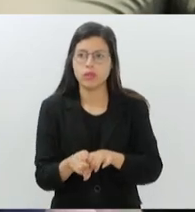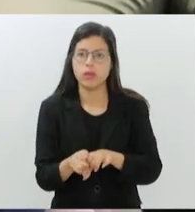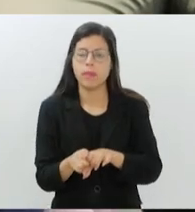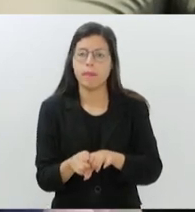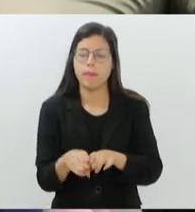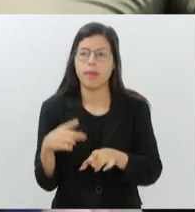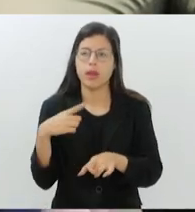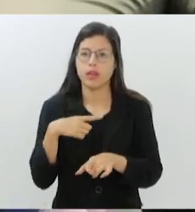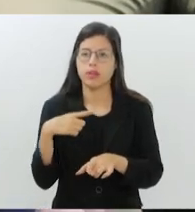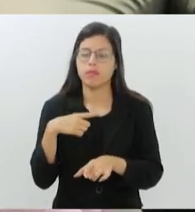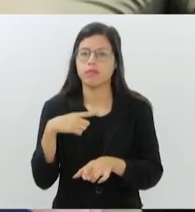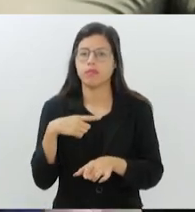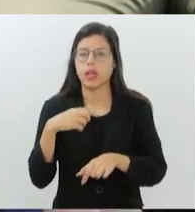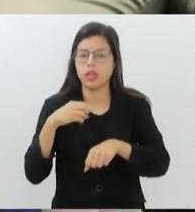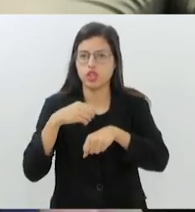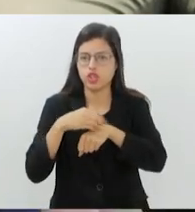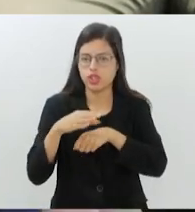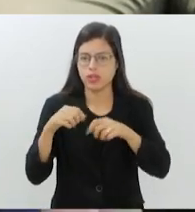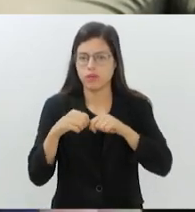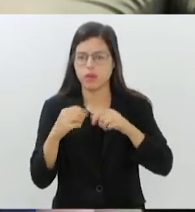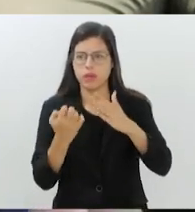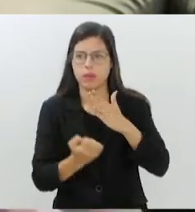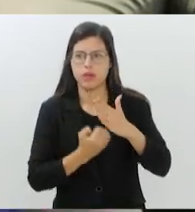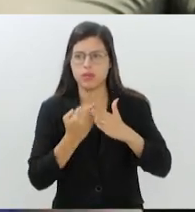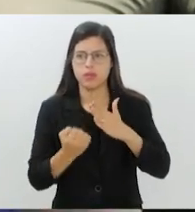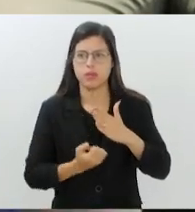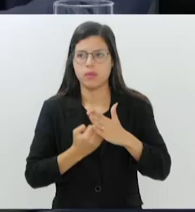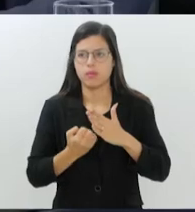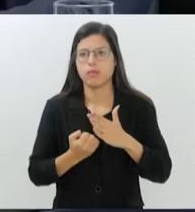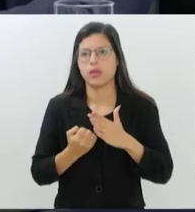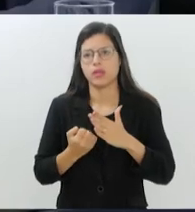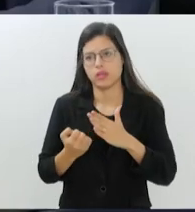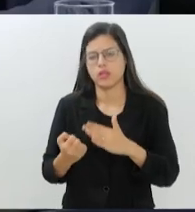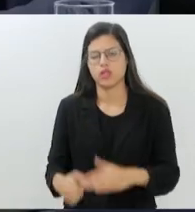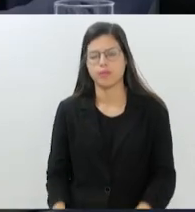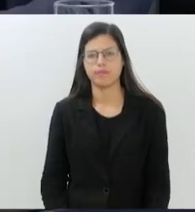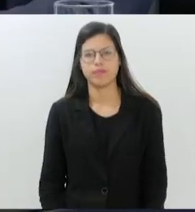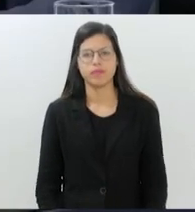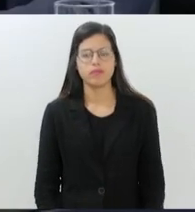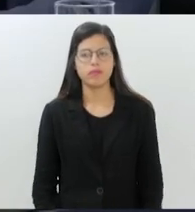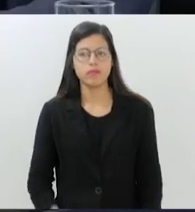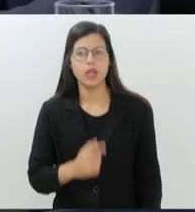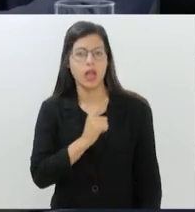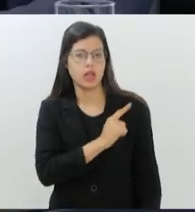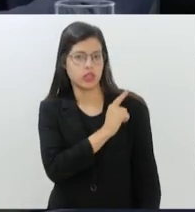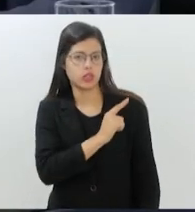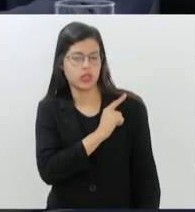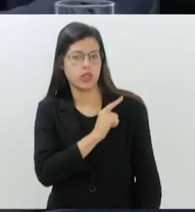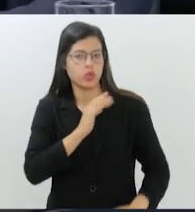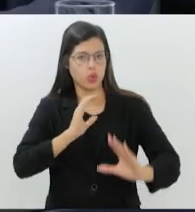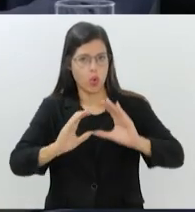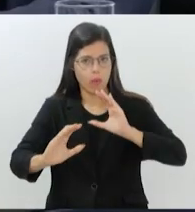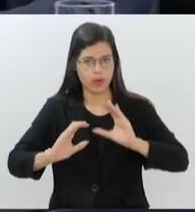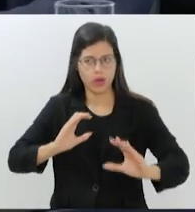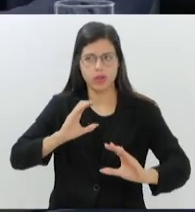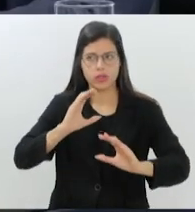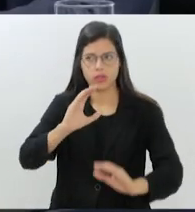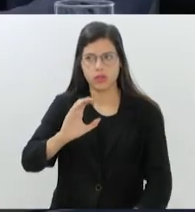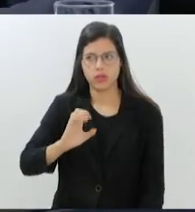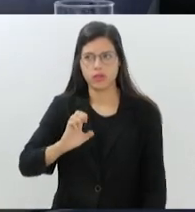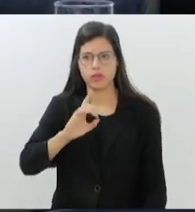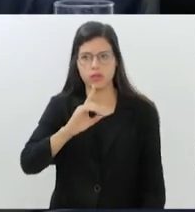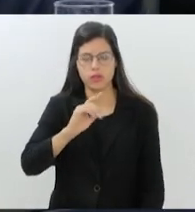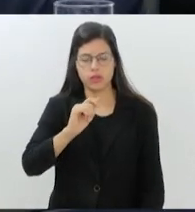indicações que são feitas pelas agências para as produtoras que produziriam. A gerente de comunicações da CEDAI também foi ouvida na